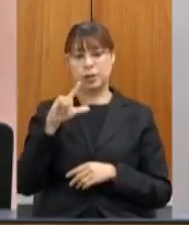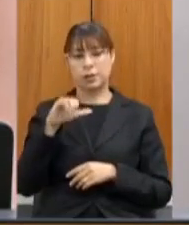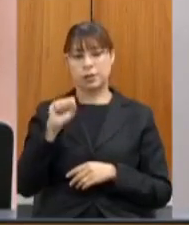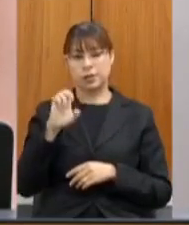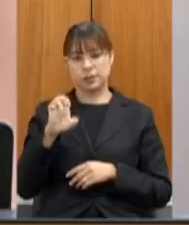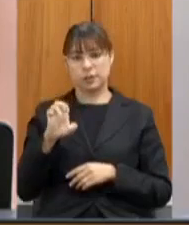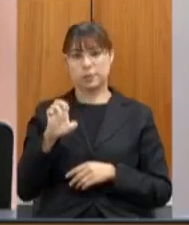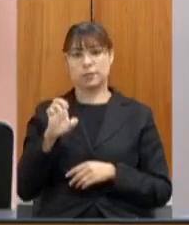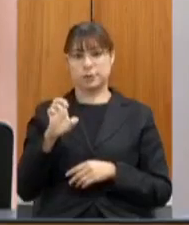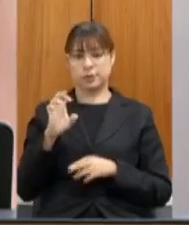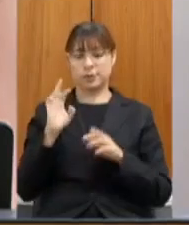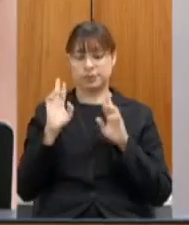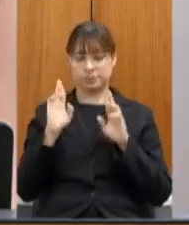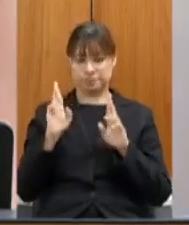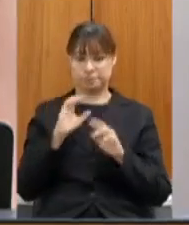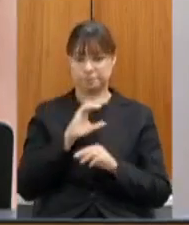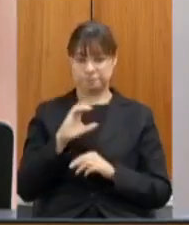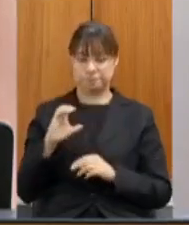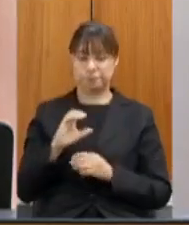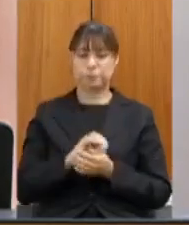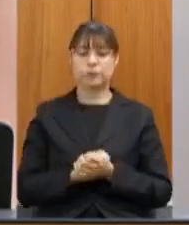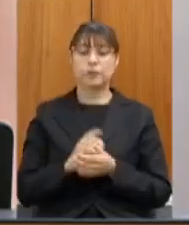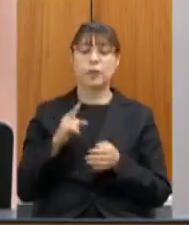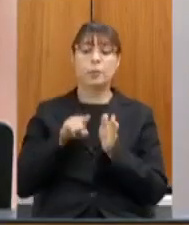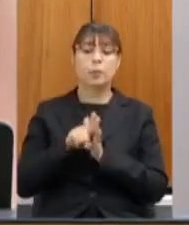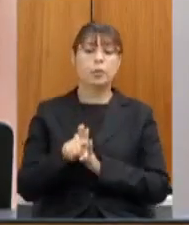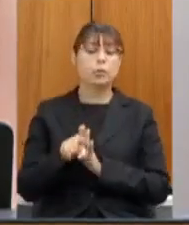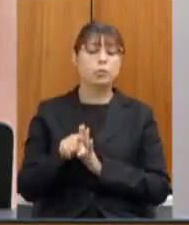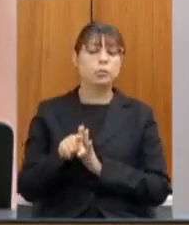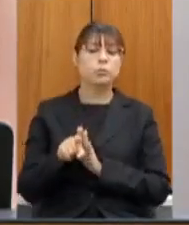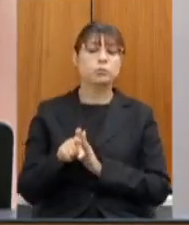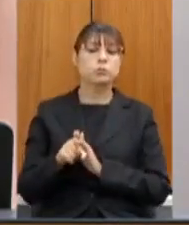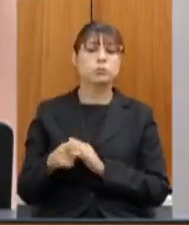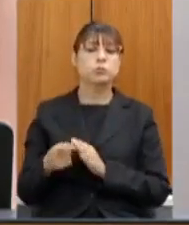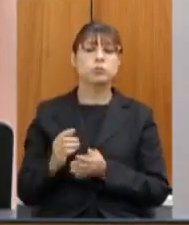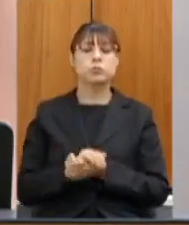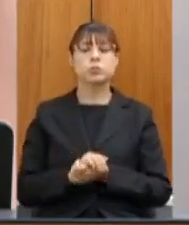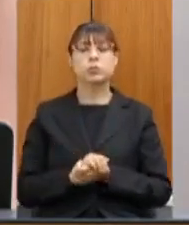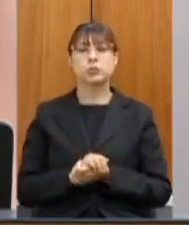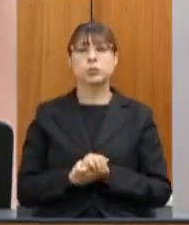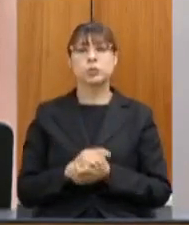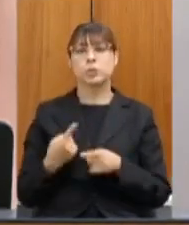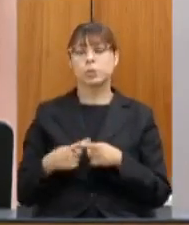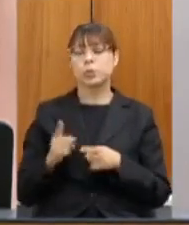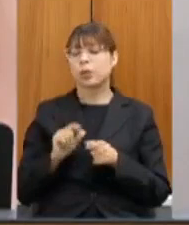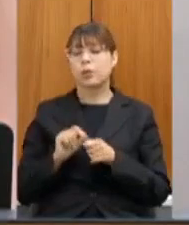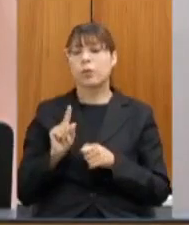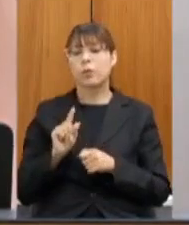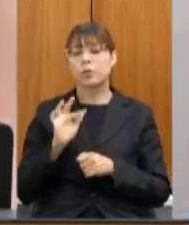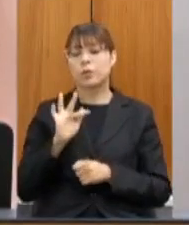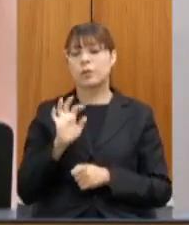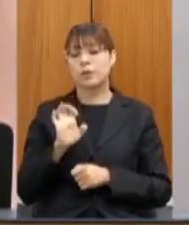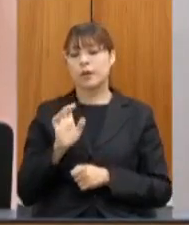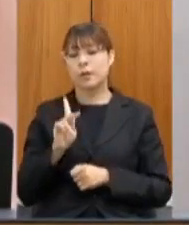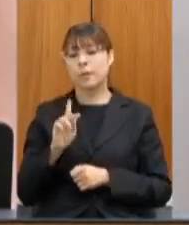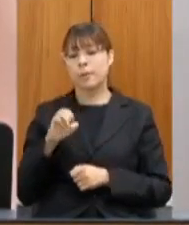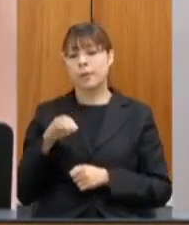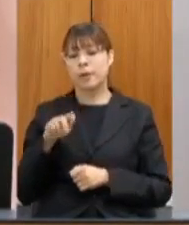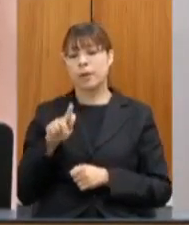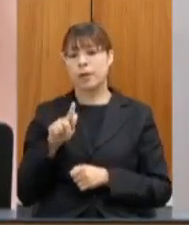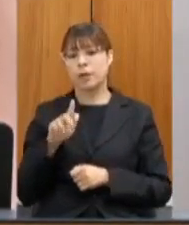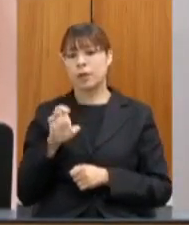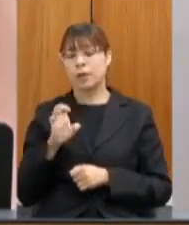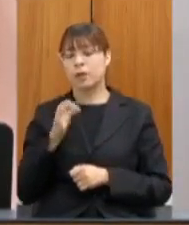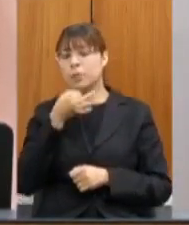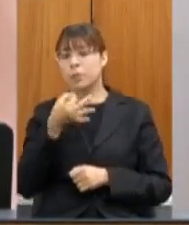questiona então por que não é viável fazer o que o FEPENG propôs em junho deste ano